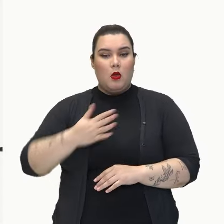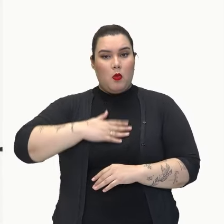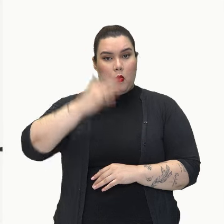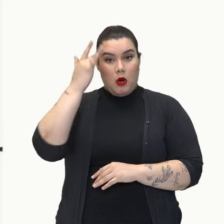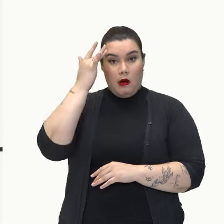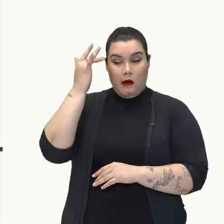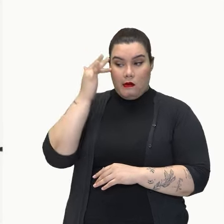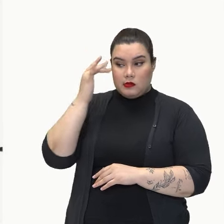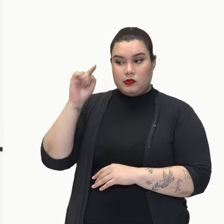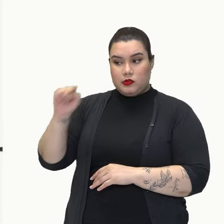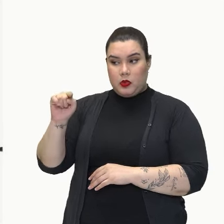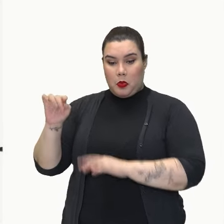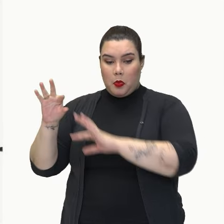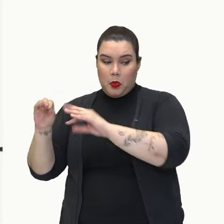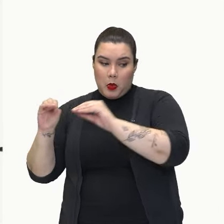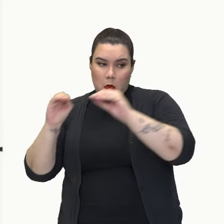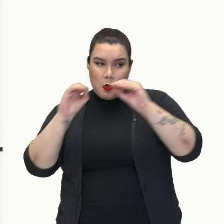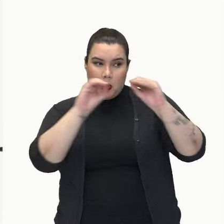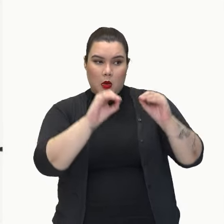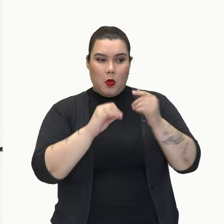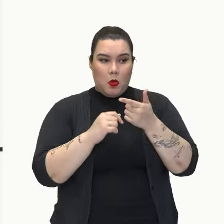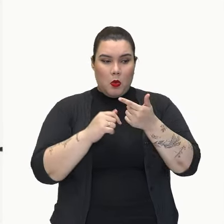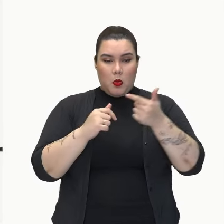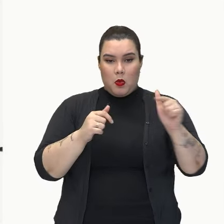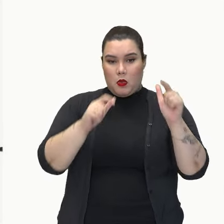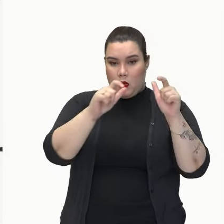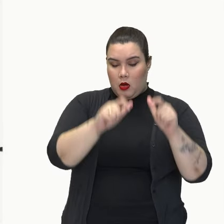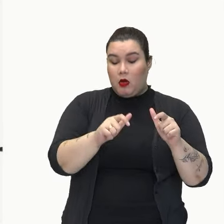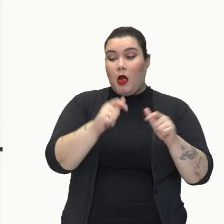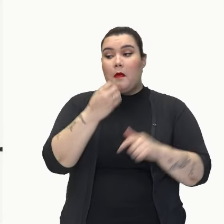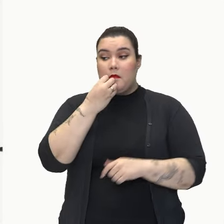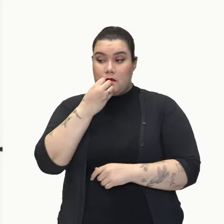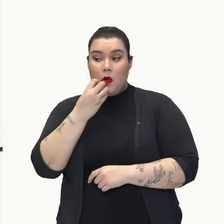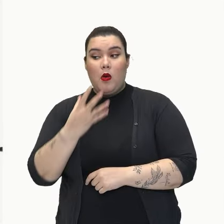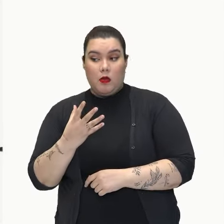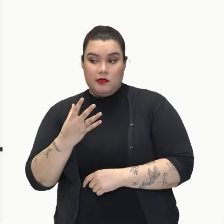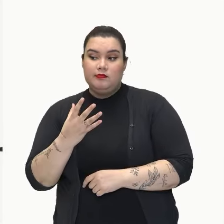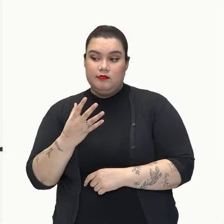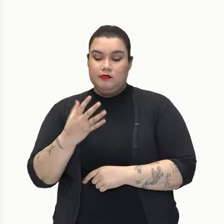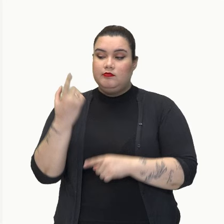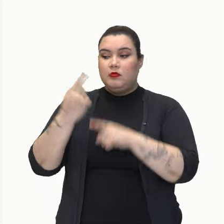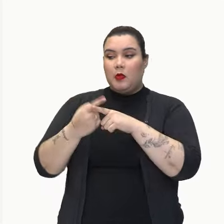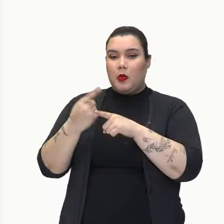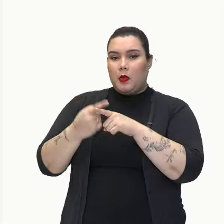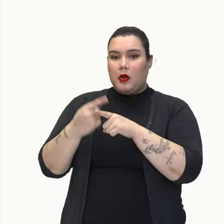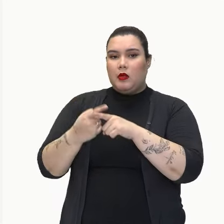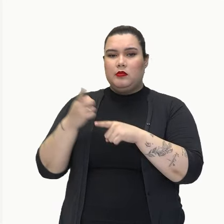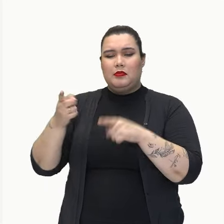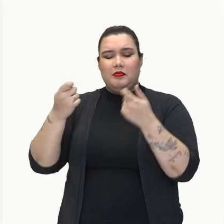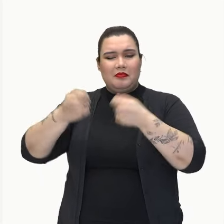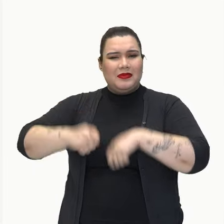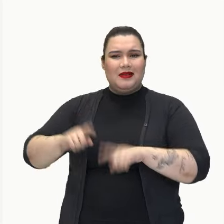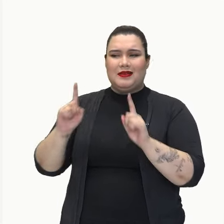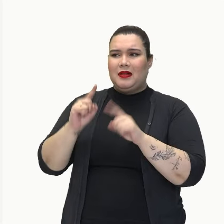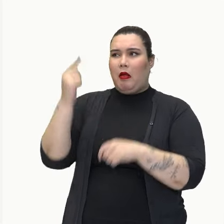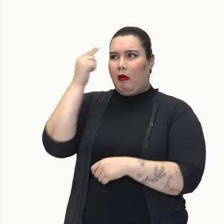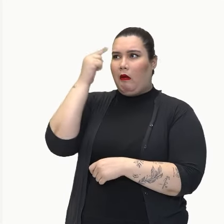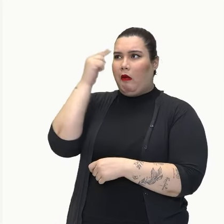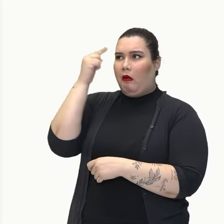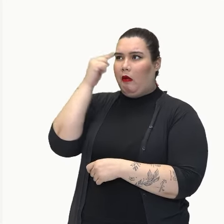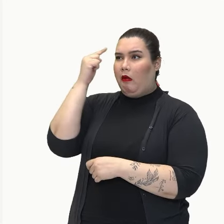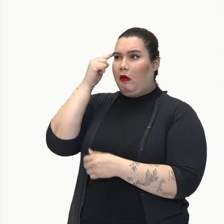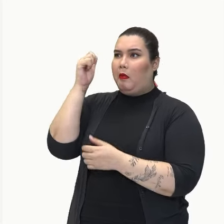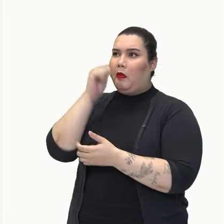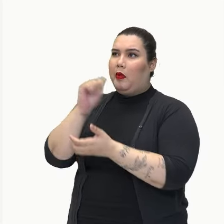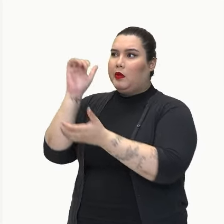mudar para longe, meu filho. Olha só, uma boa ideia, certo? Você não deve pensar mais na mulher, nem